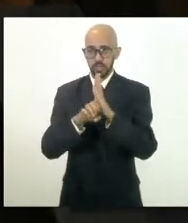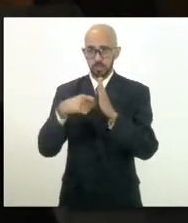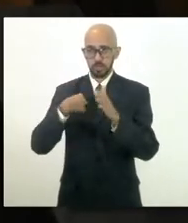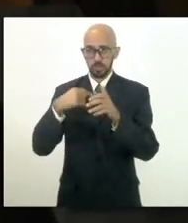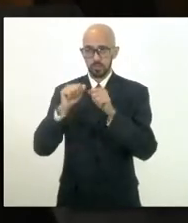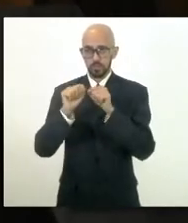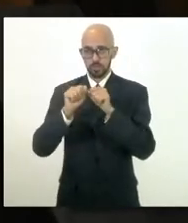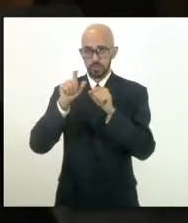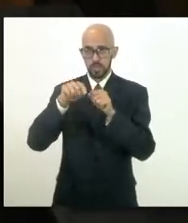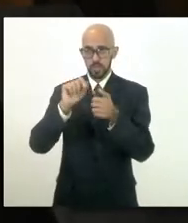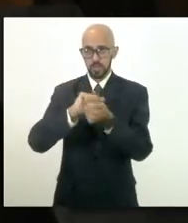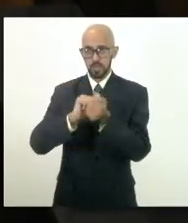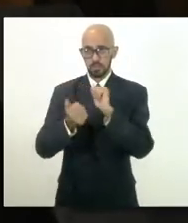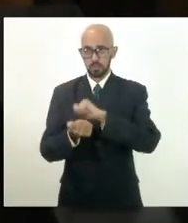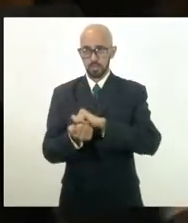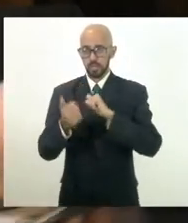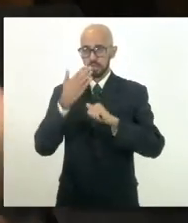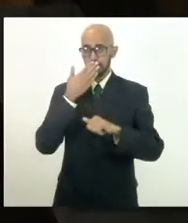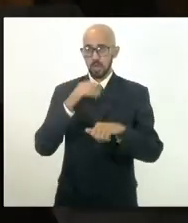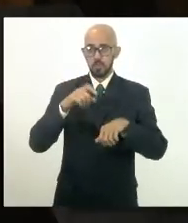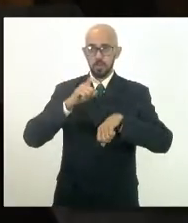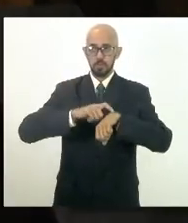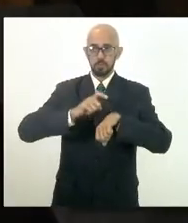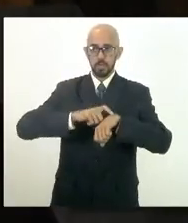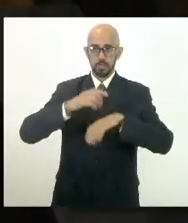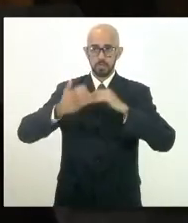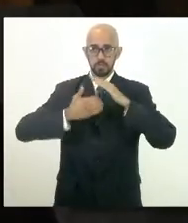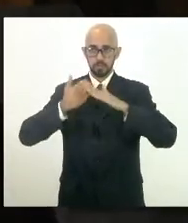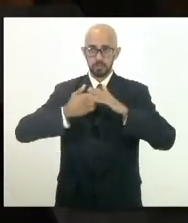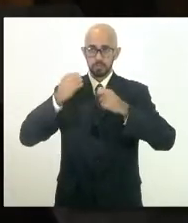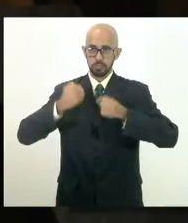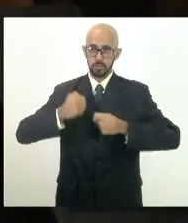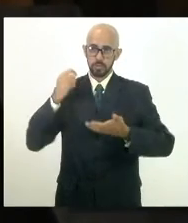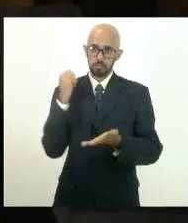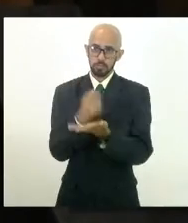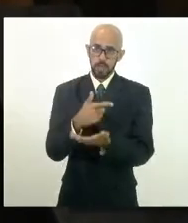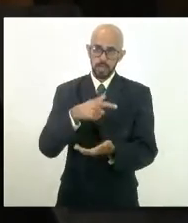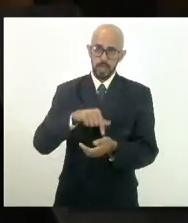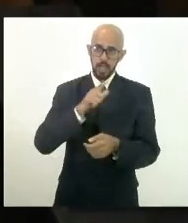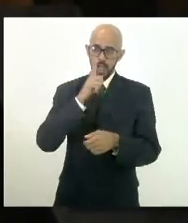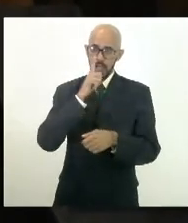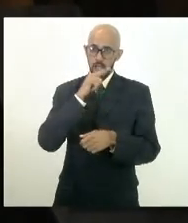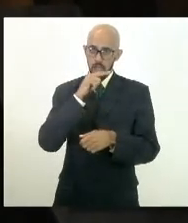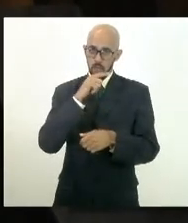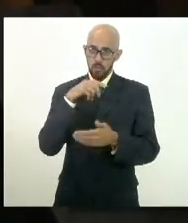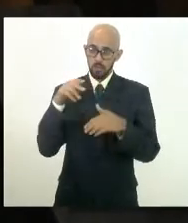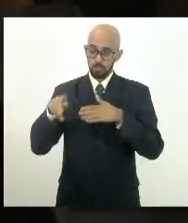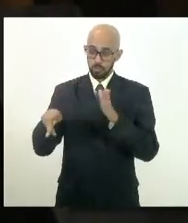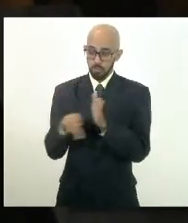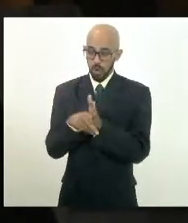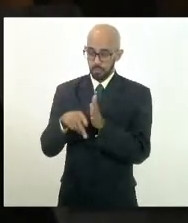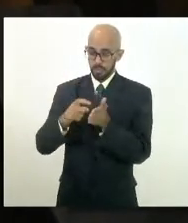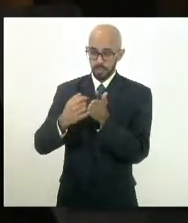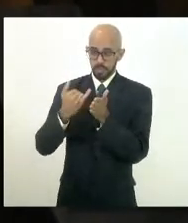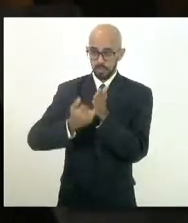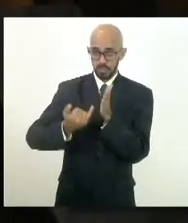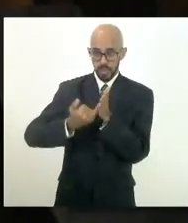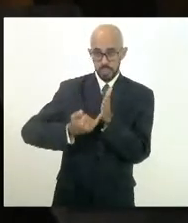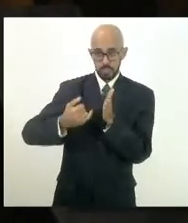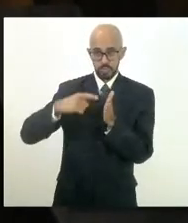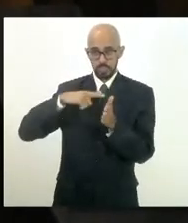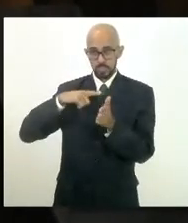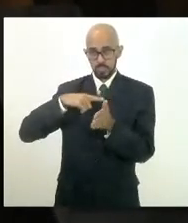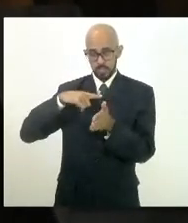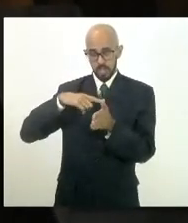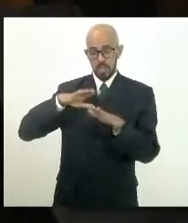adequando em que momentos que as empresas podem pagar a taxa com a própria água que ela capta e que tipo de análise